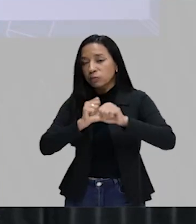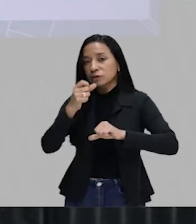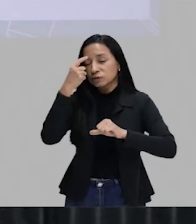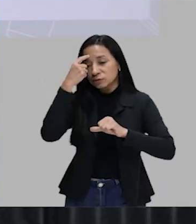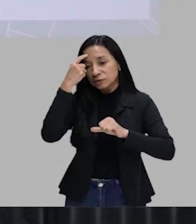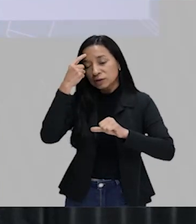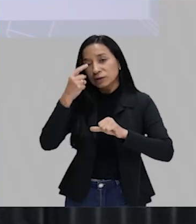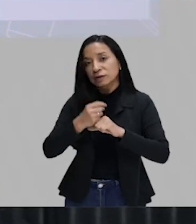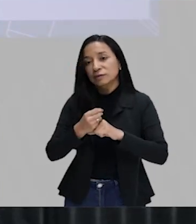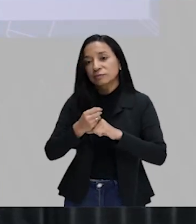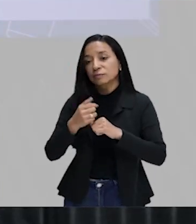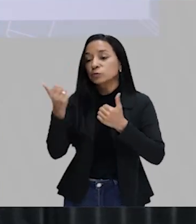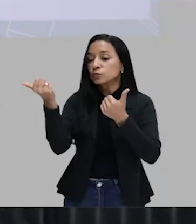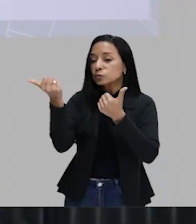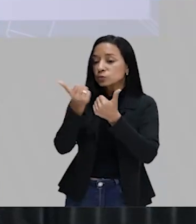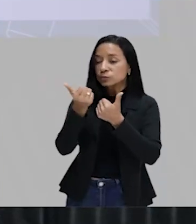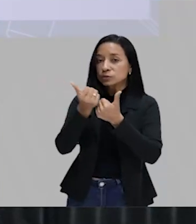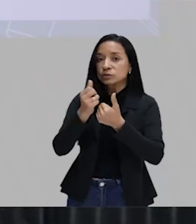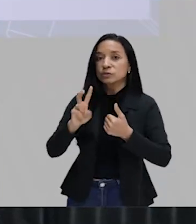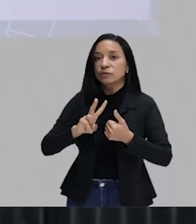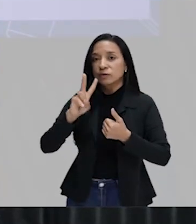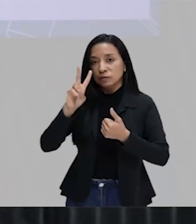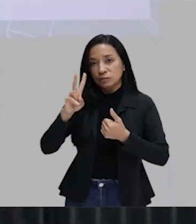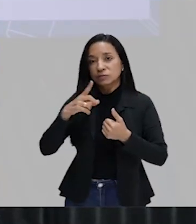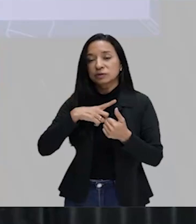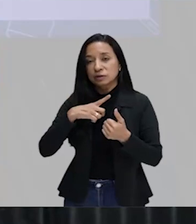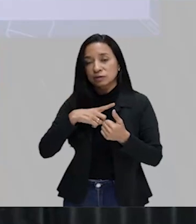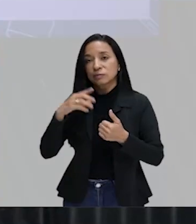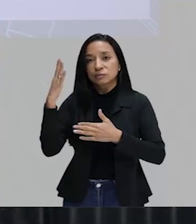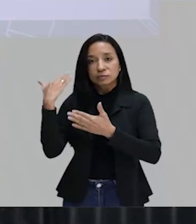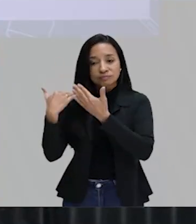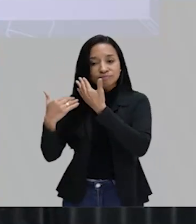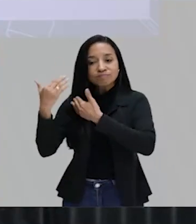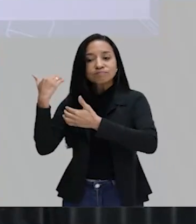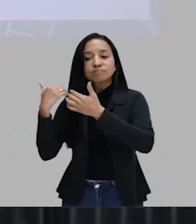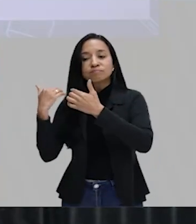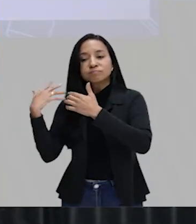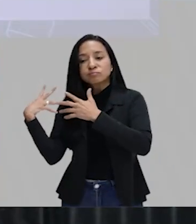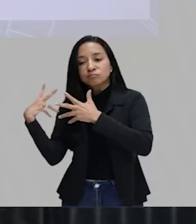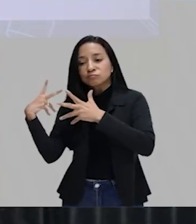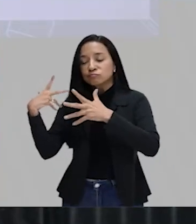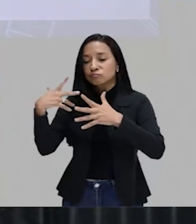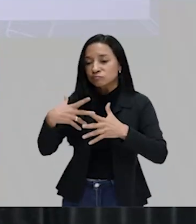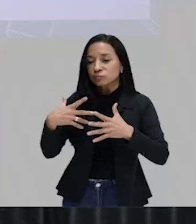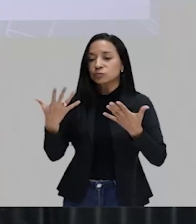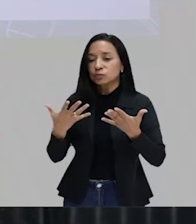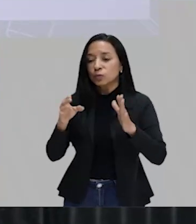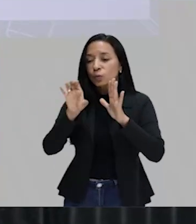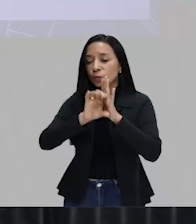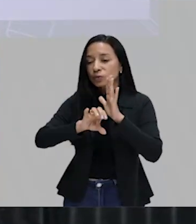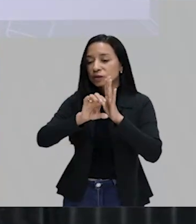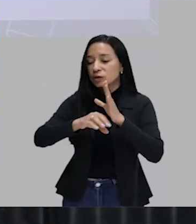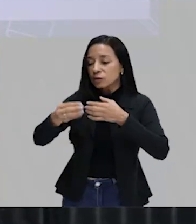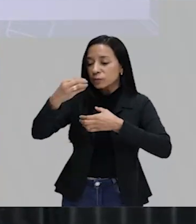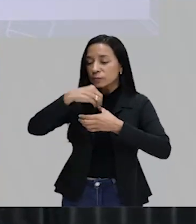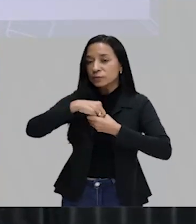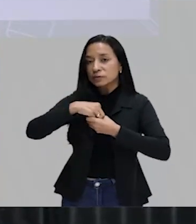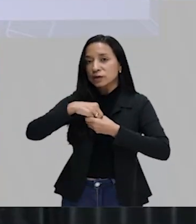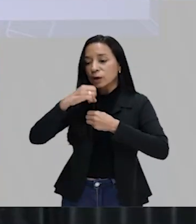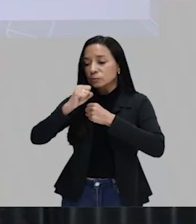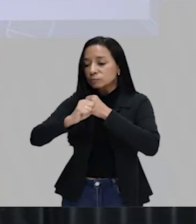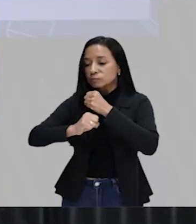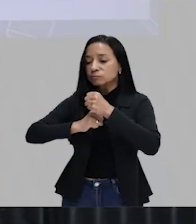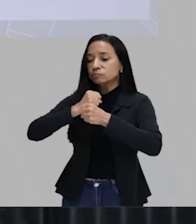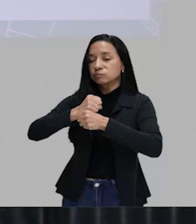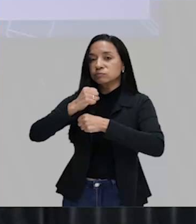coisa, nós estamos substituindo valores que nós temos, nós estamos substituindo conceitos já internalizados há muitos anos, nós estamos